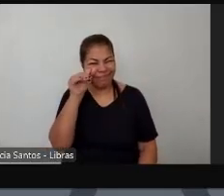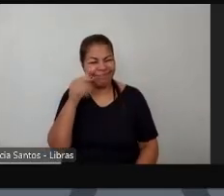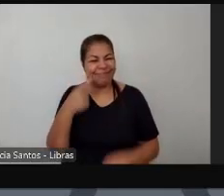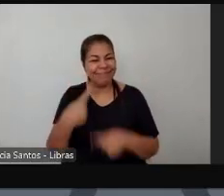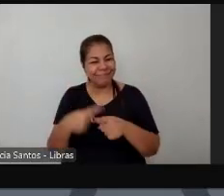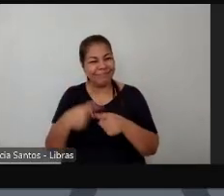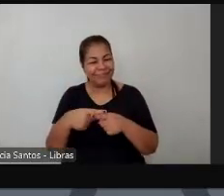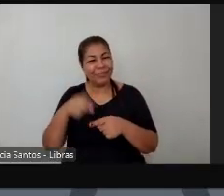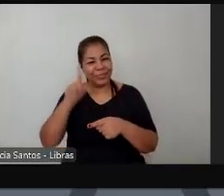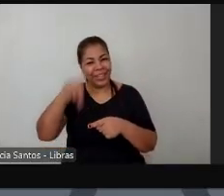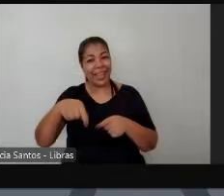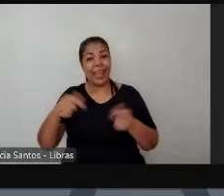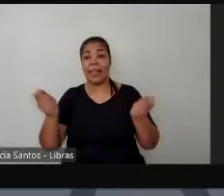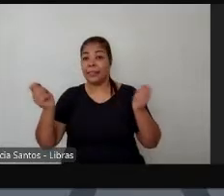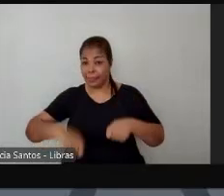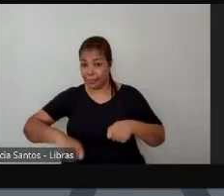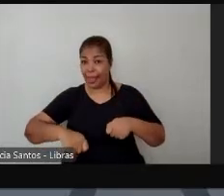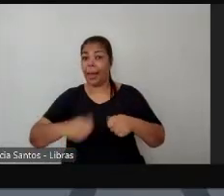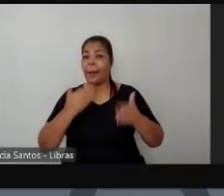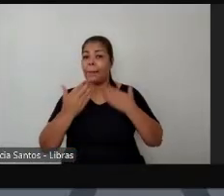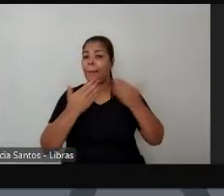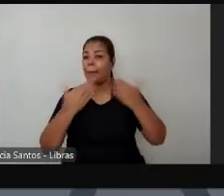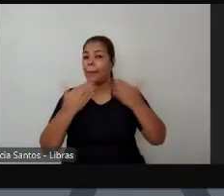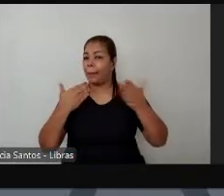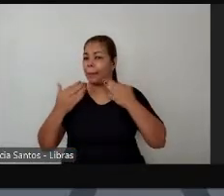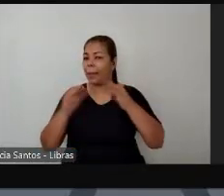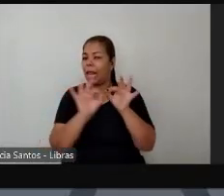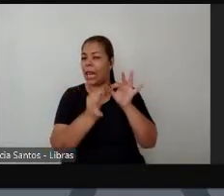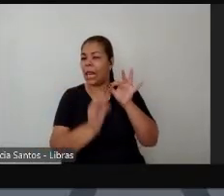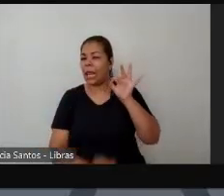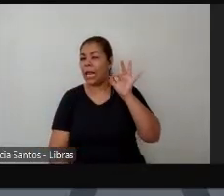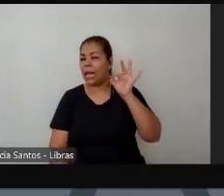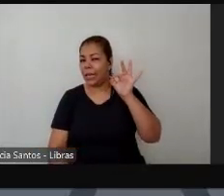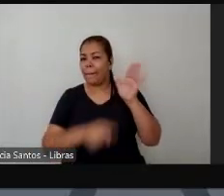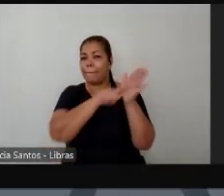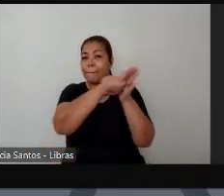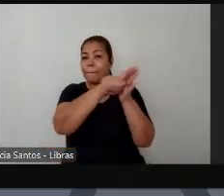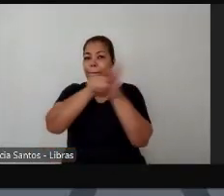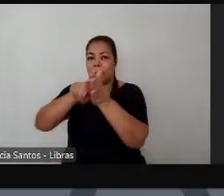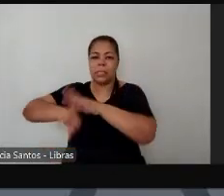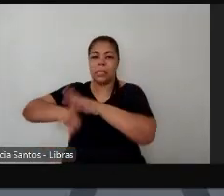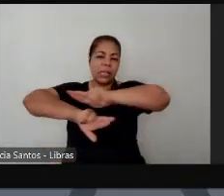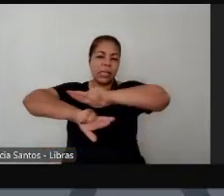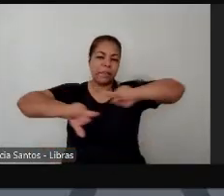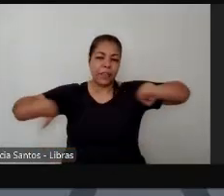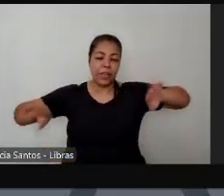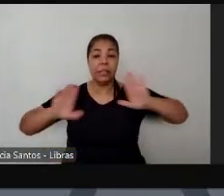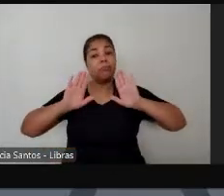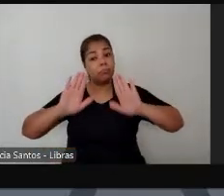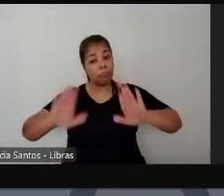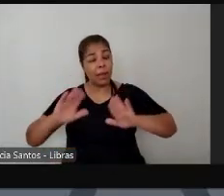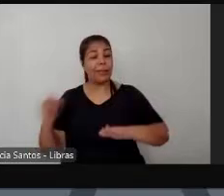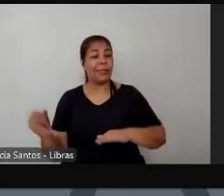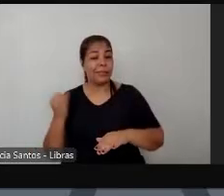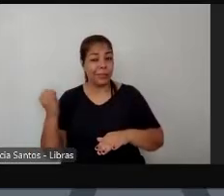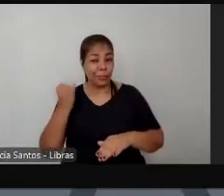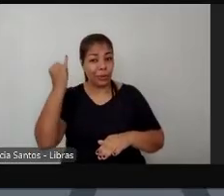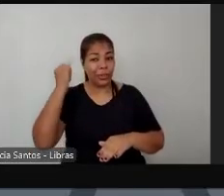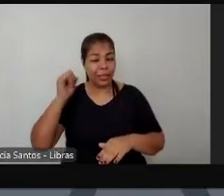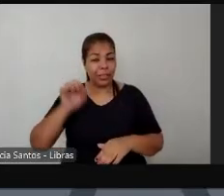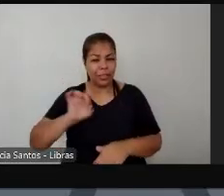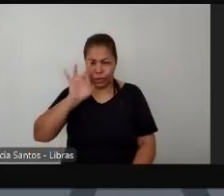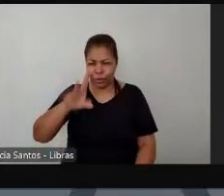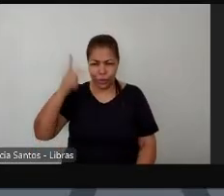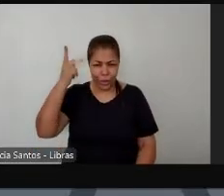conversas e pesquisas e tudo mais mas que eu acho um dado super interessante que se repete não só em São Paulo mas em outros